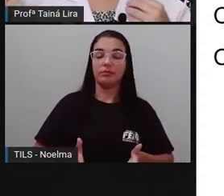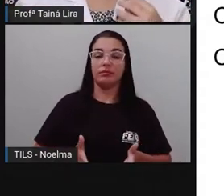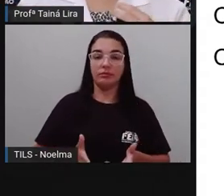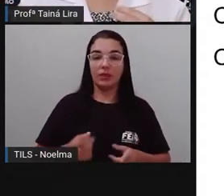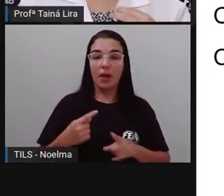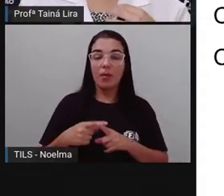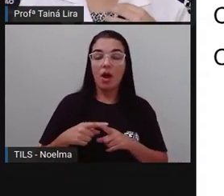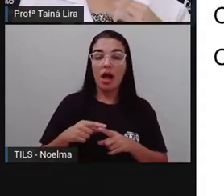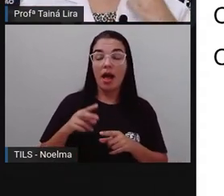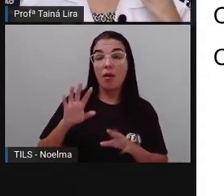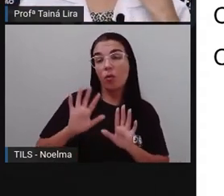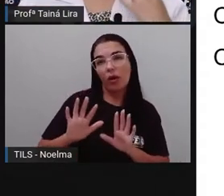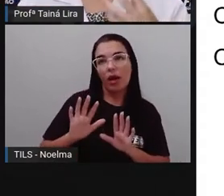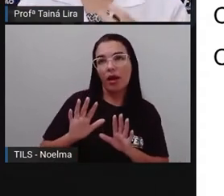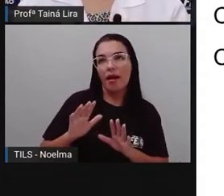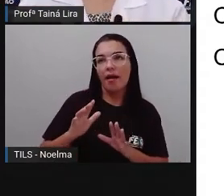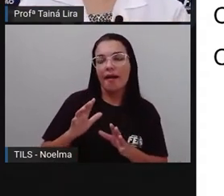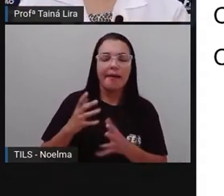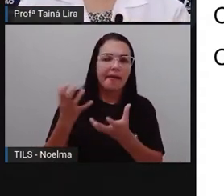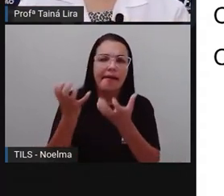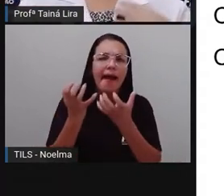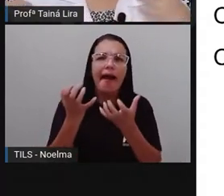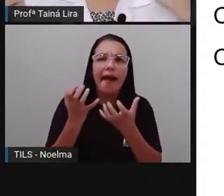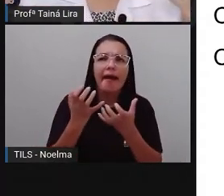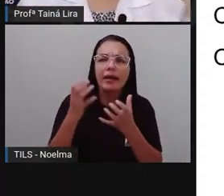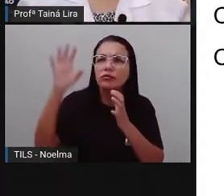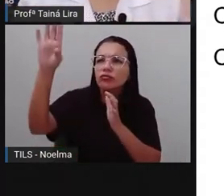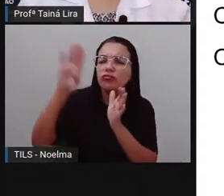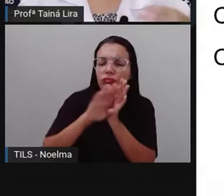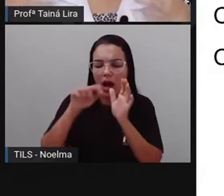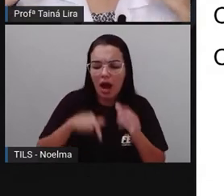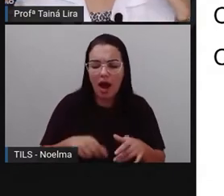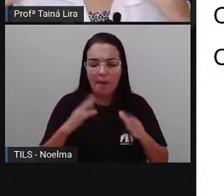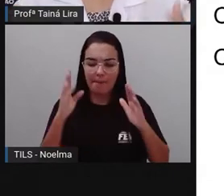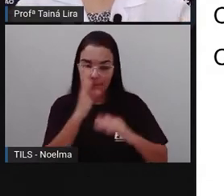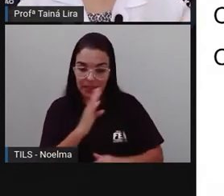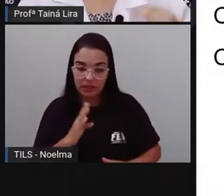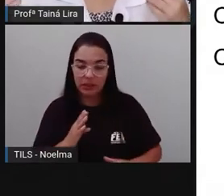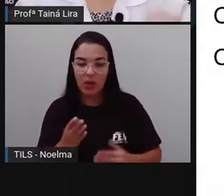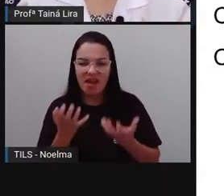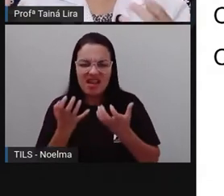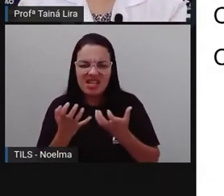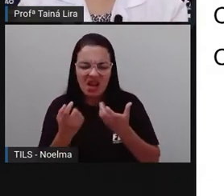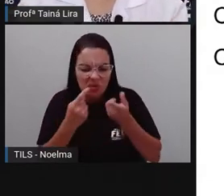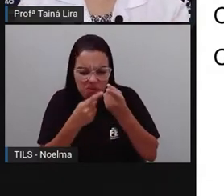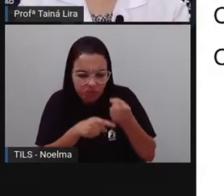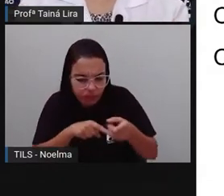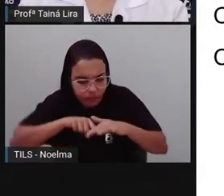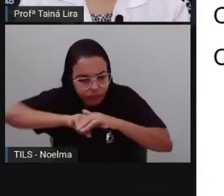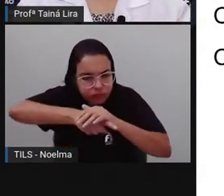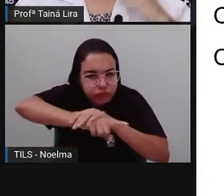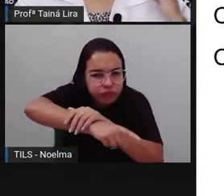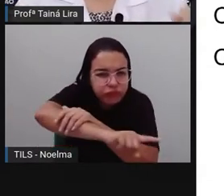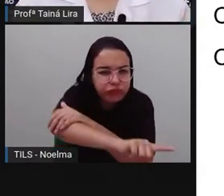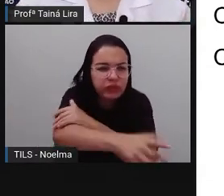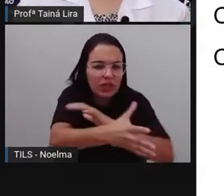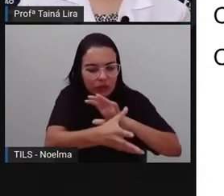Brasil uma colônia. Então, eles vieram para aqui e começaram a explorar as nossas riquezas, tá?